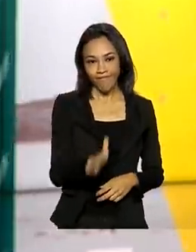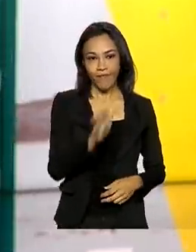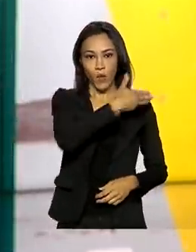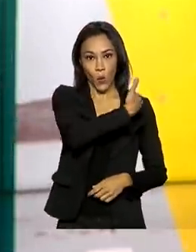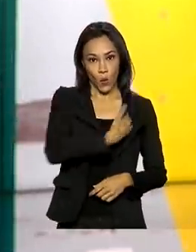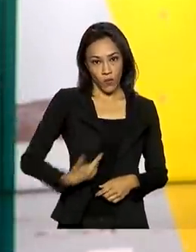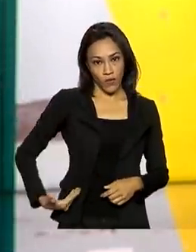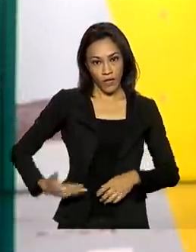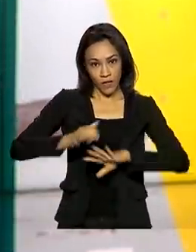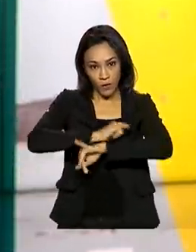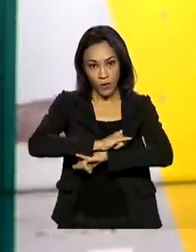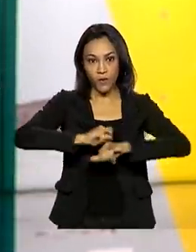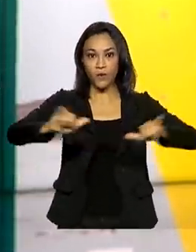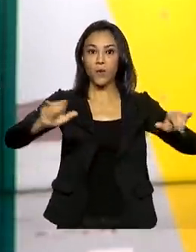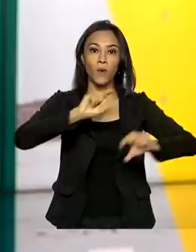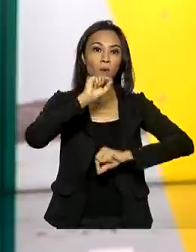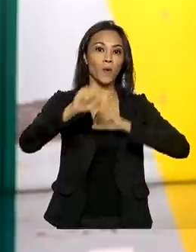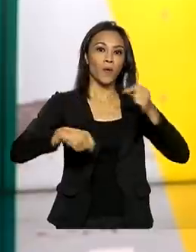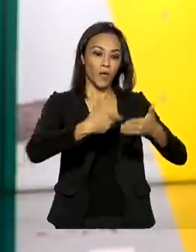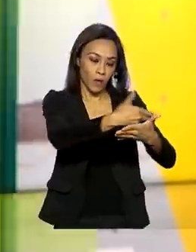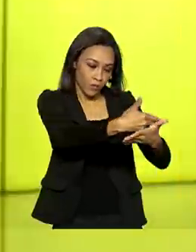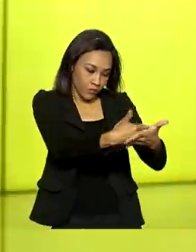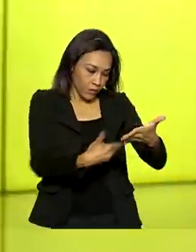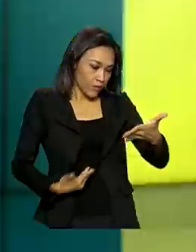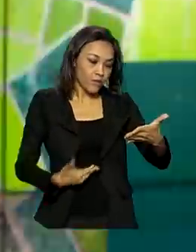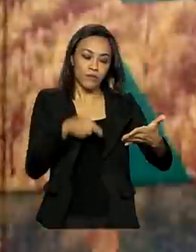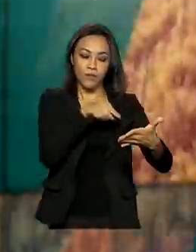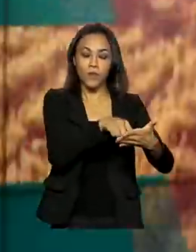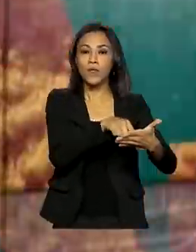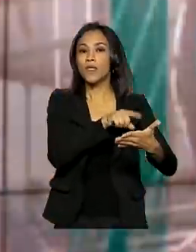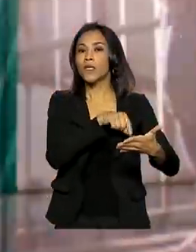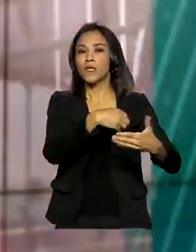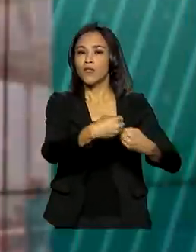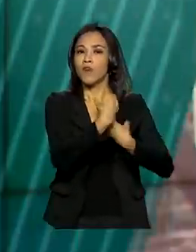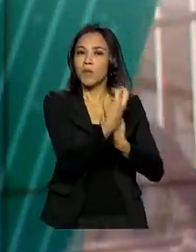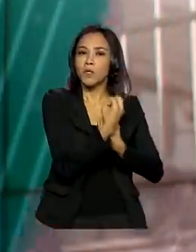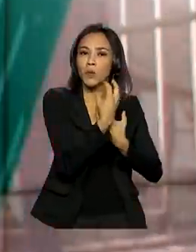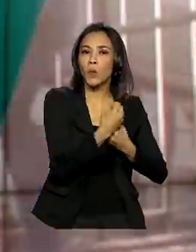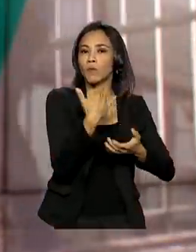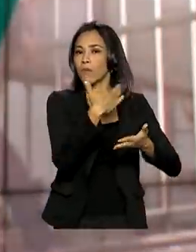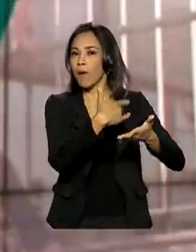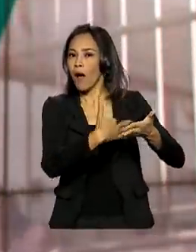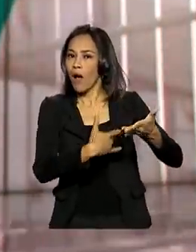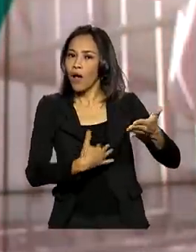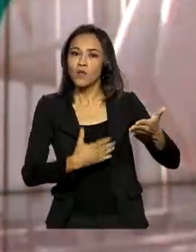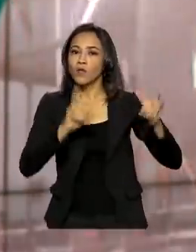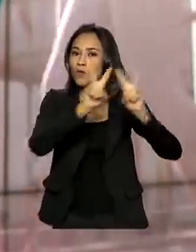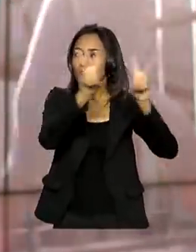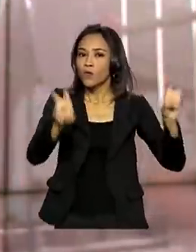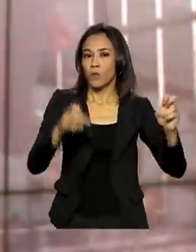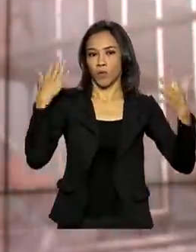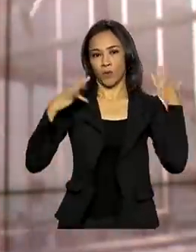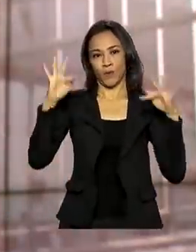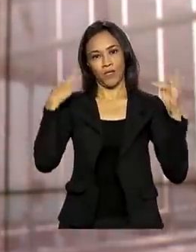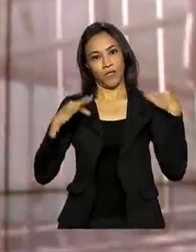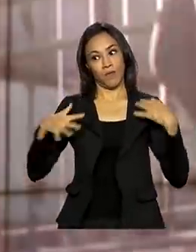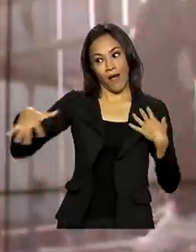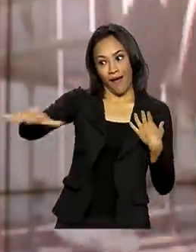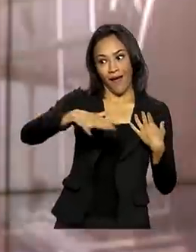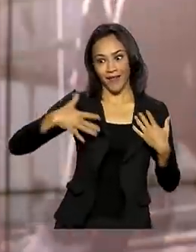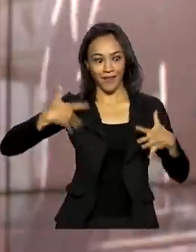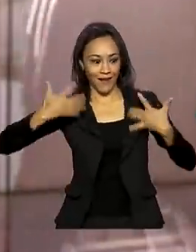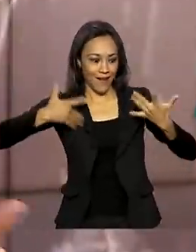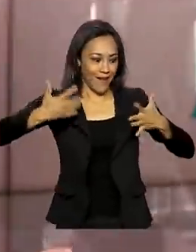novembro o Guia de Retomada Econômica do Turismo, com informações e dicas importantes. O setor está animado com a